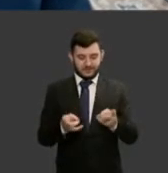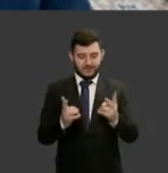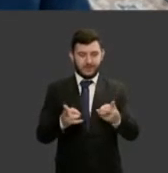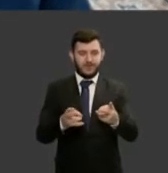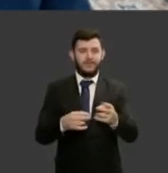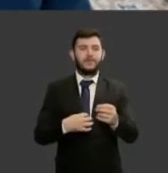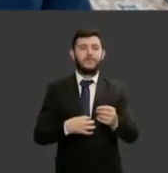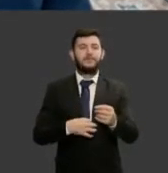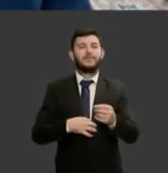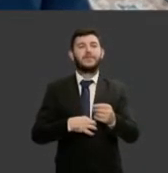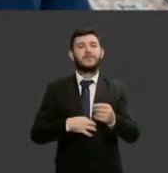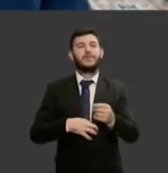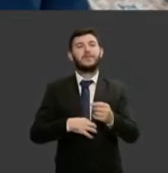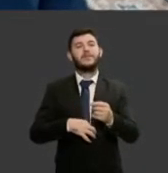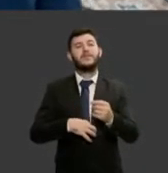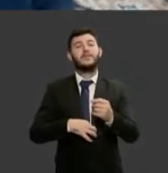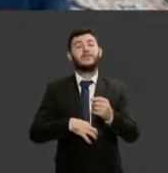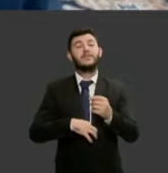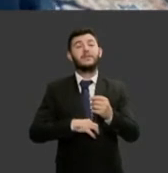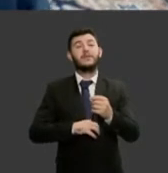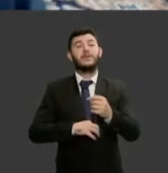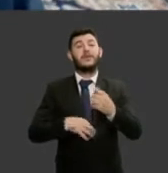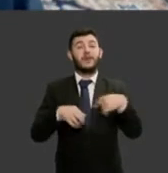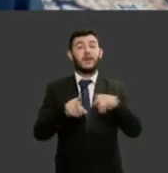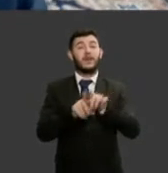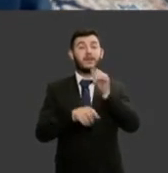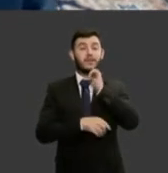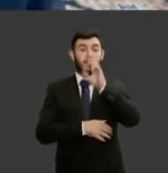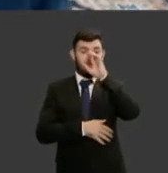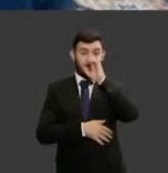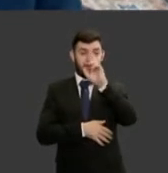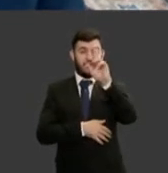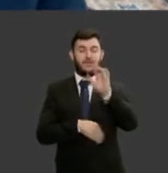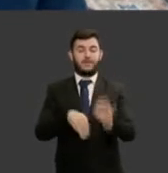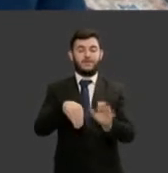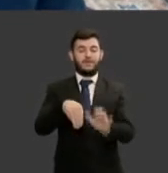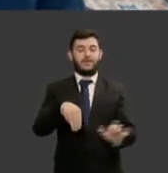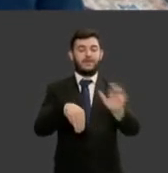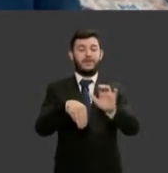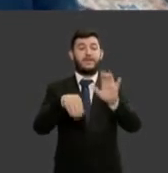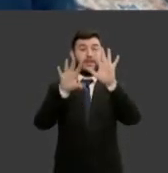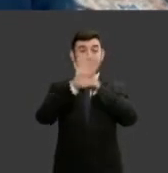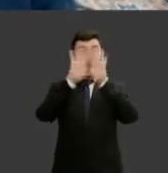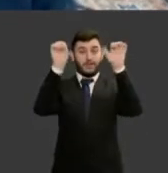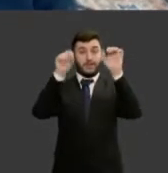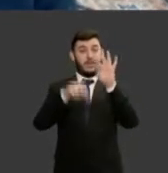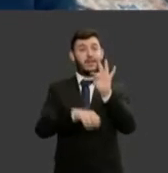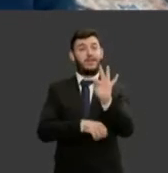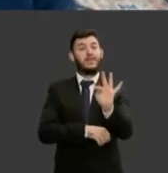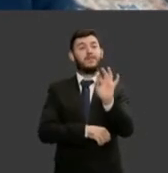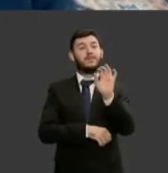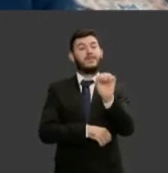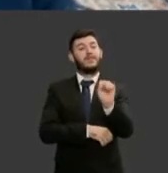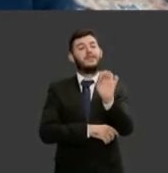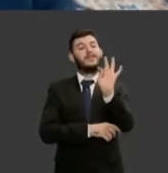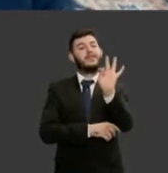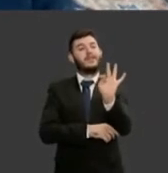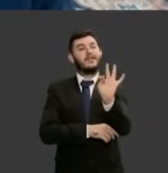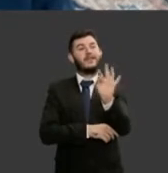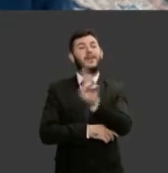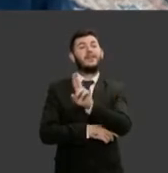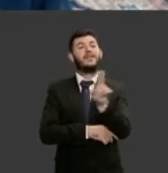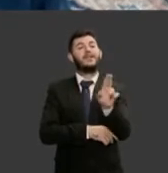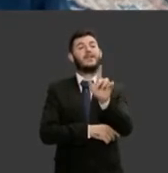Tribunal Superior do Trabalho, Delaide Alves Miranda Arantes, em seu nome, eu estou